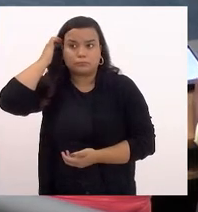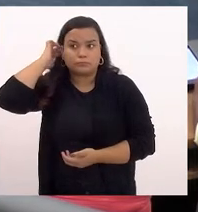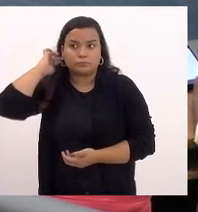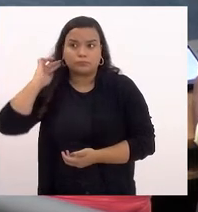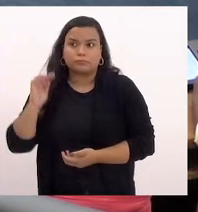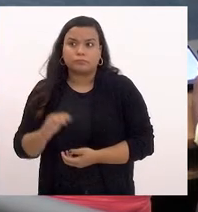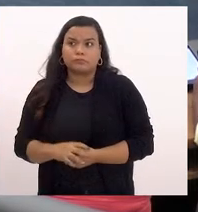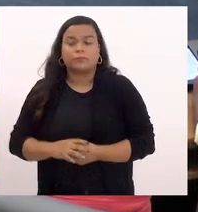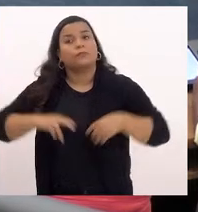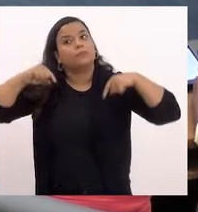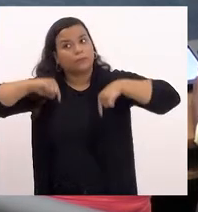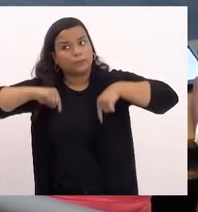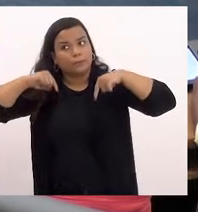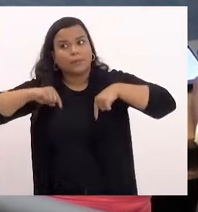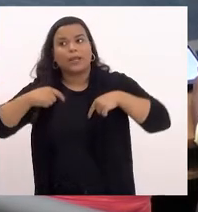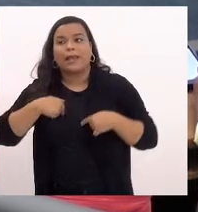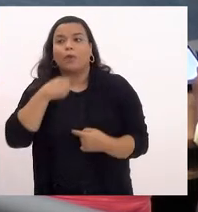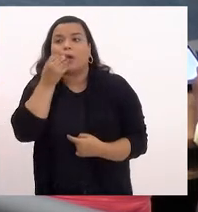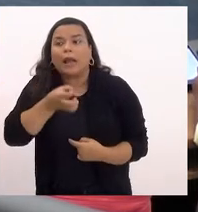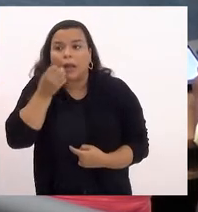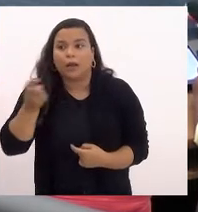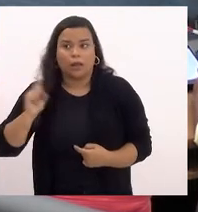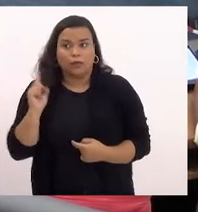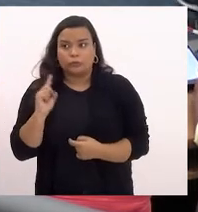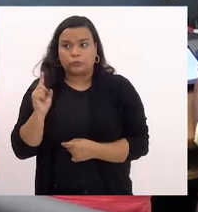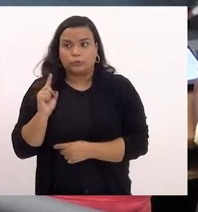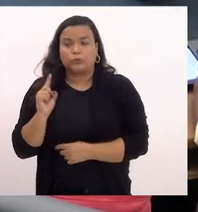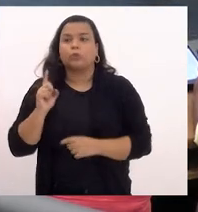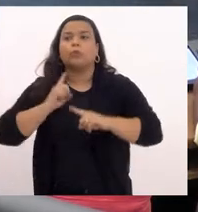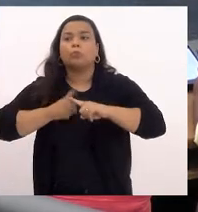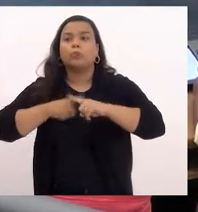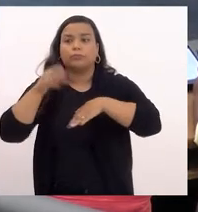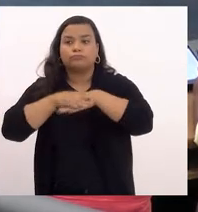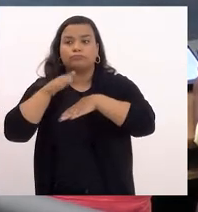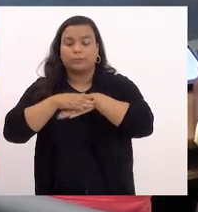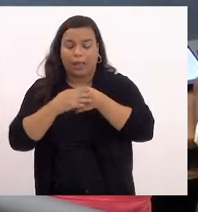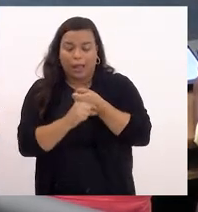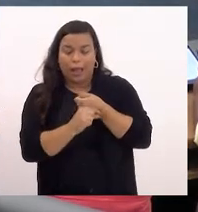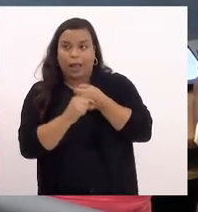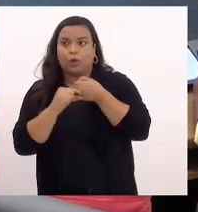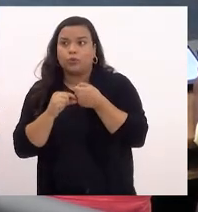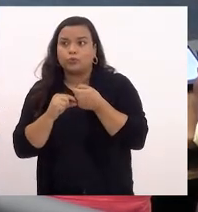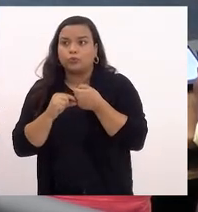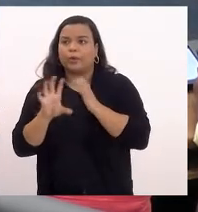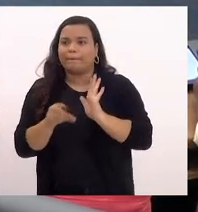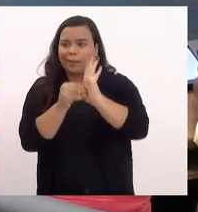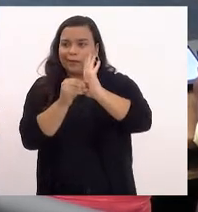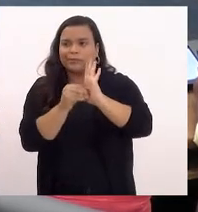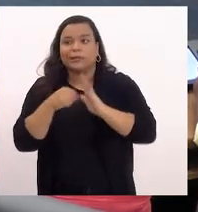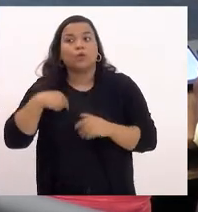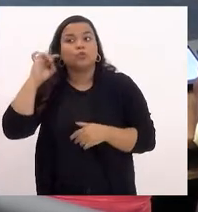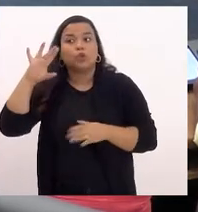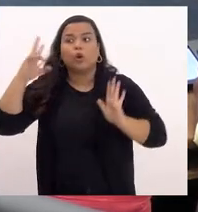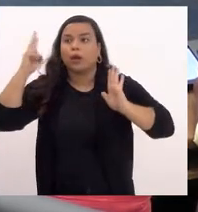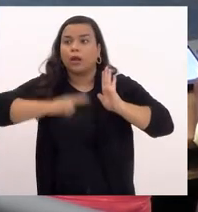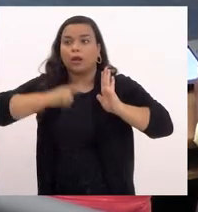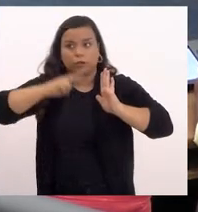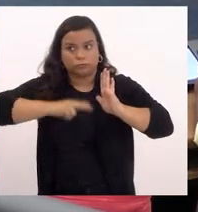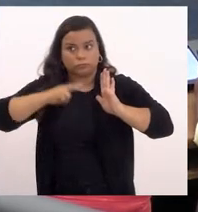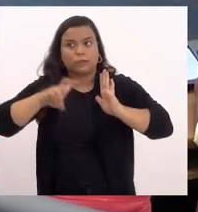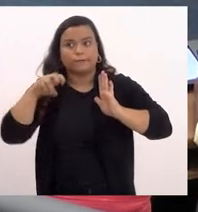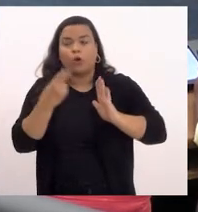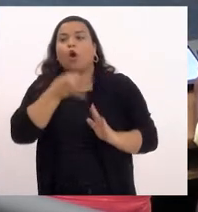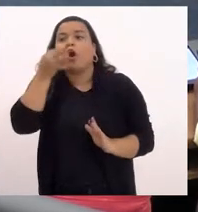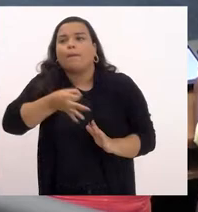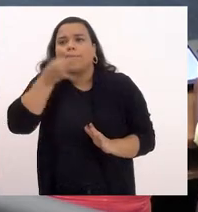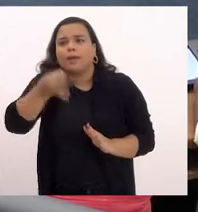desta vez não sou relator, porque sou autor de emenda. apenas estarei lendo o parecer